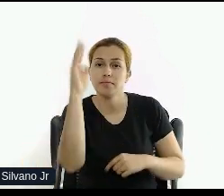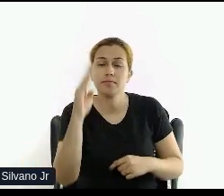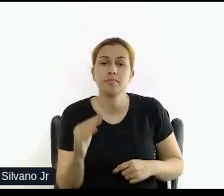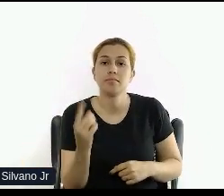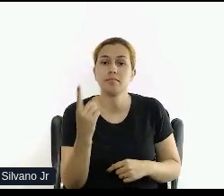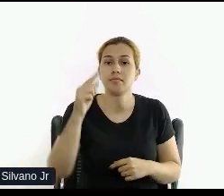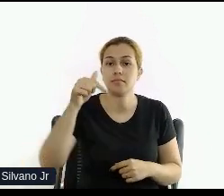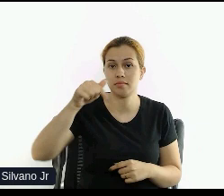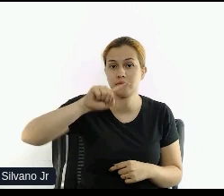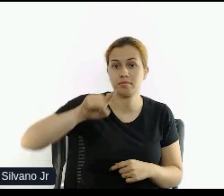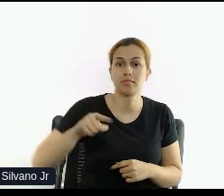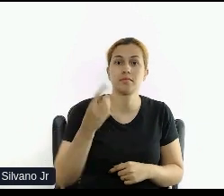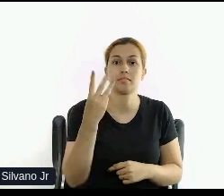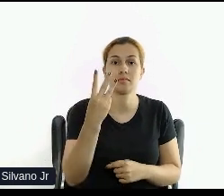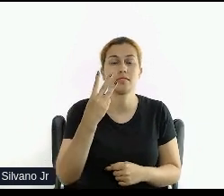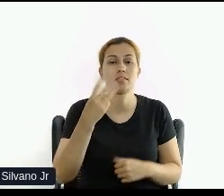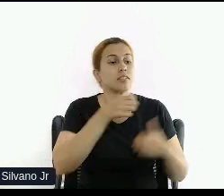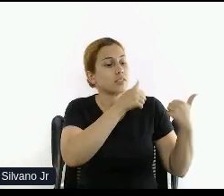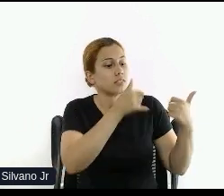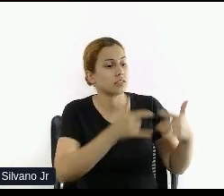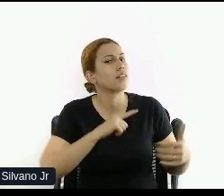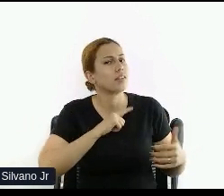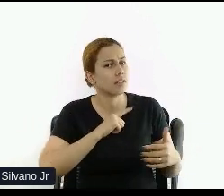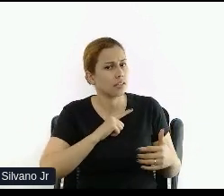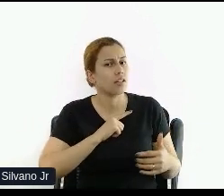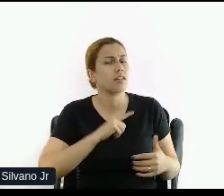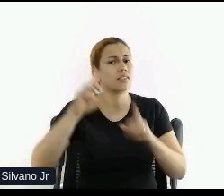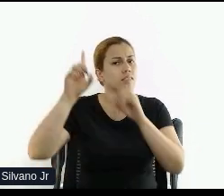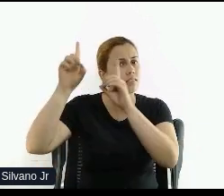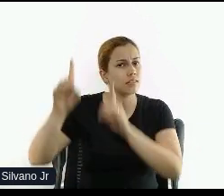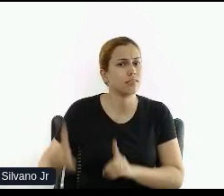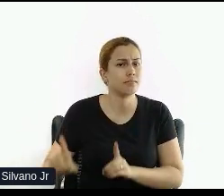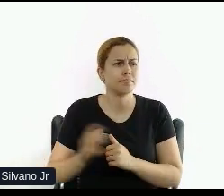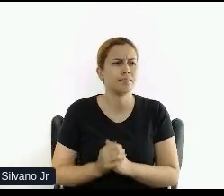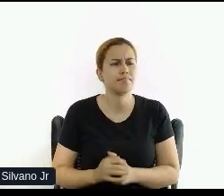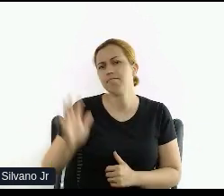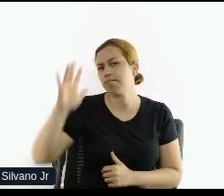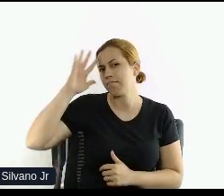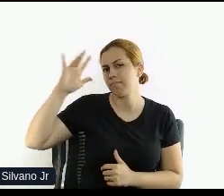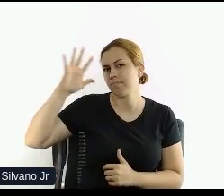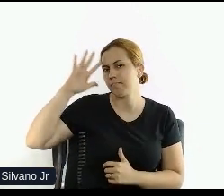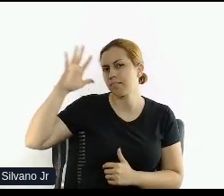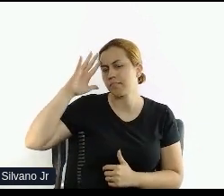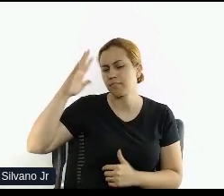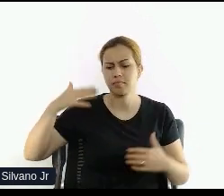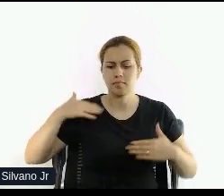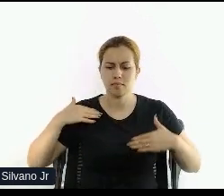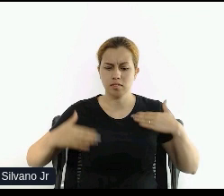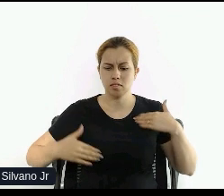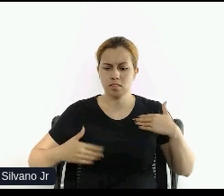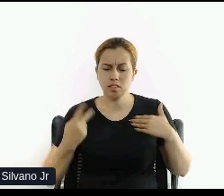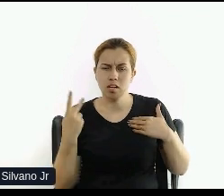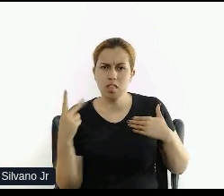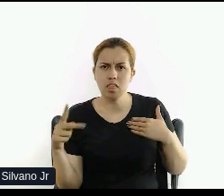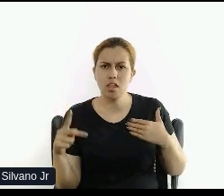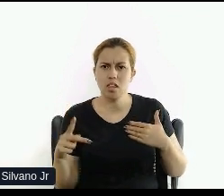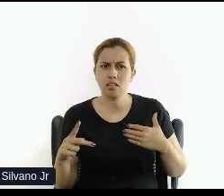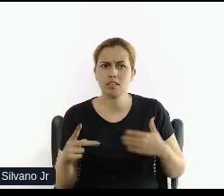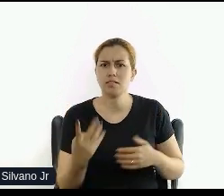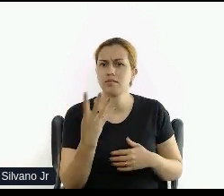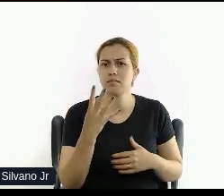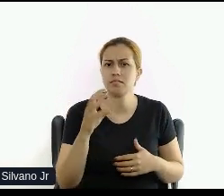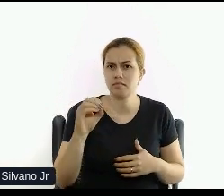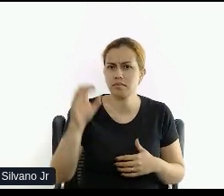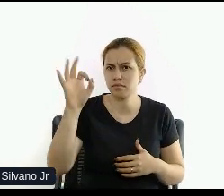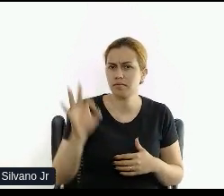milhões falaram ali que possuem alguma deficiência. Pensando no comportamento delas, 46% das pessoas com deficiência consomem